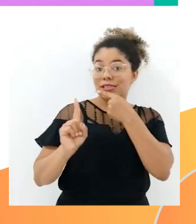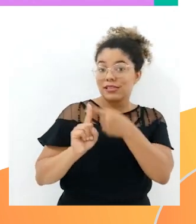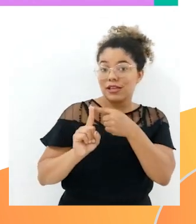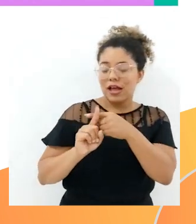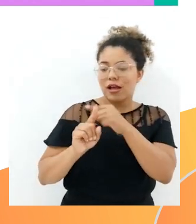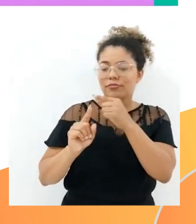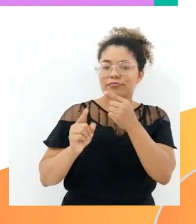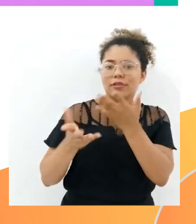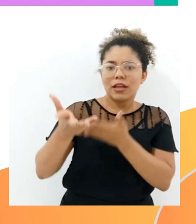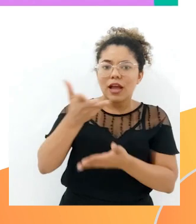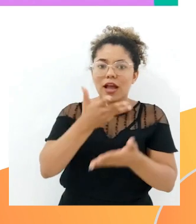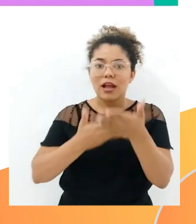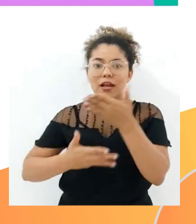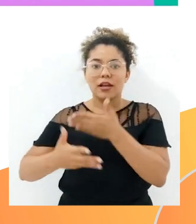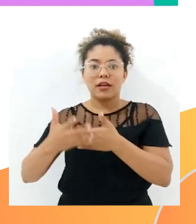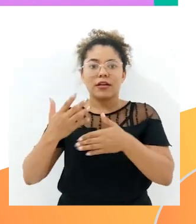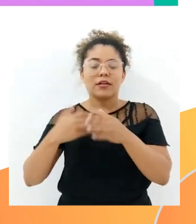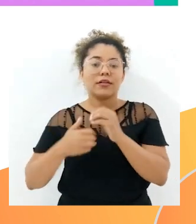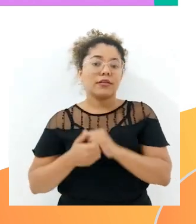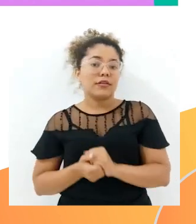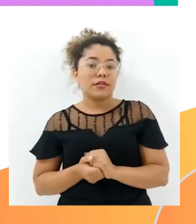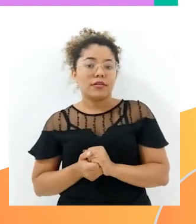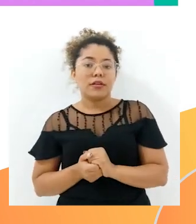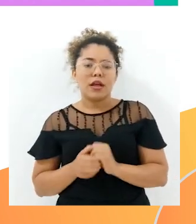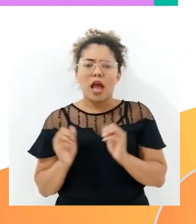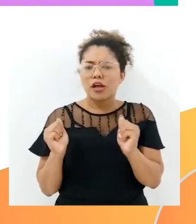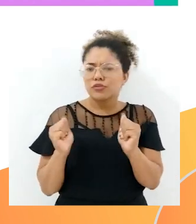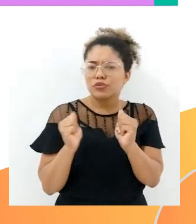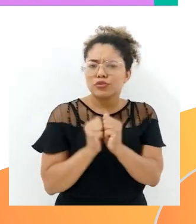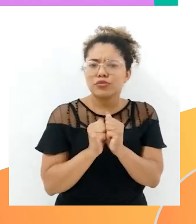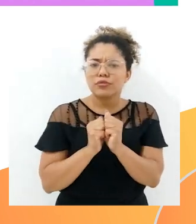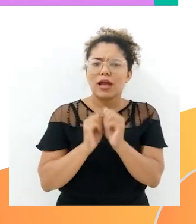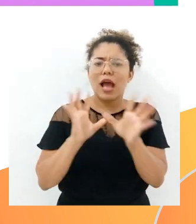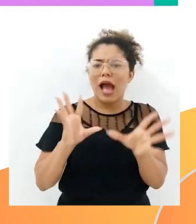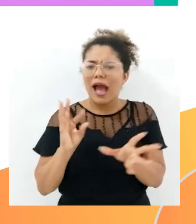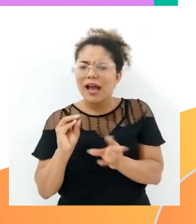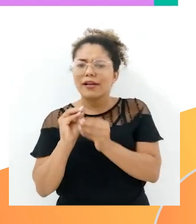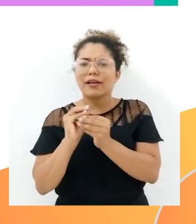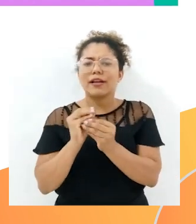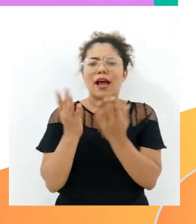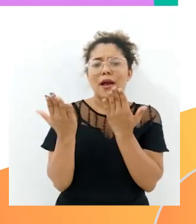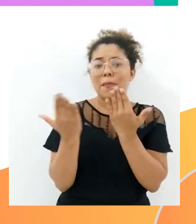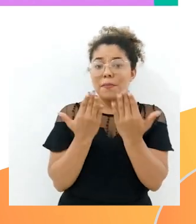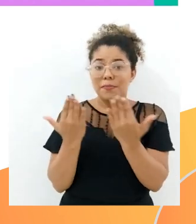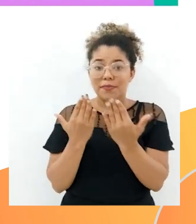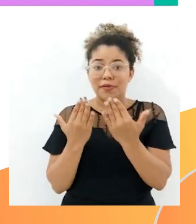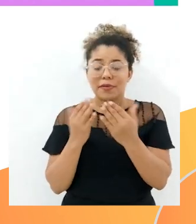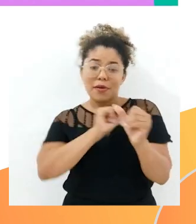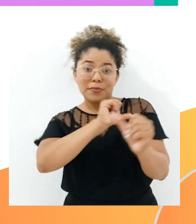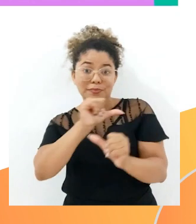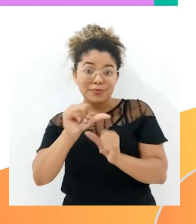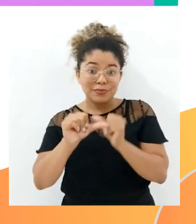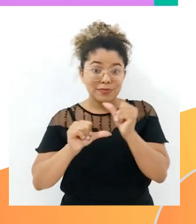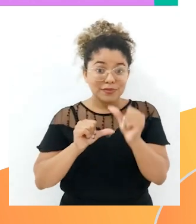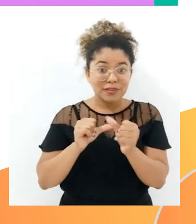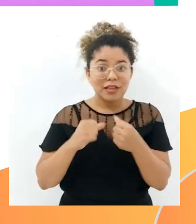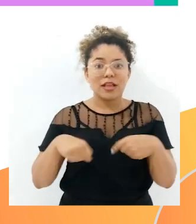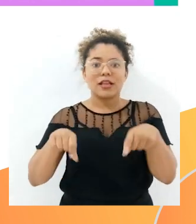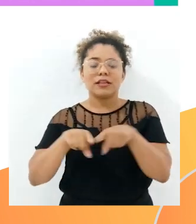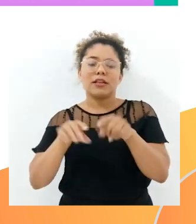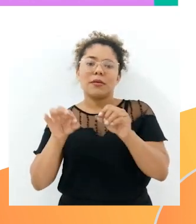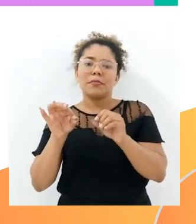está relacionada a reunir, juntar, acrescentar, comparar, transformar e